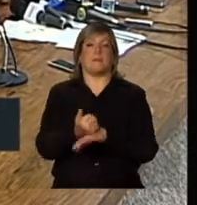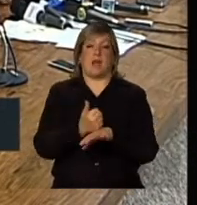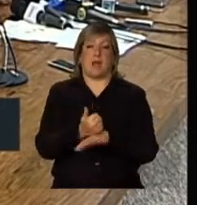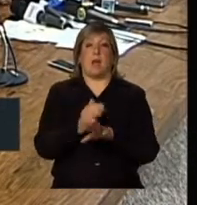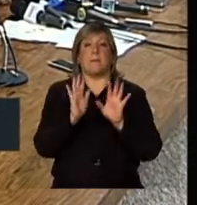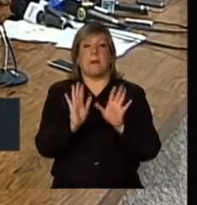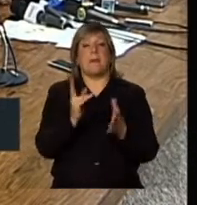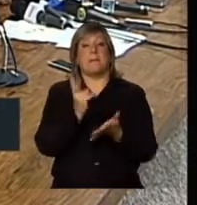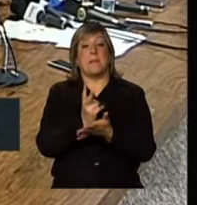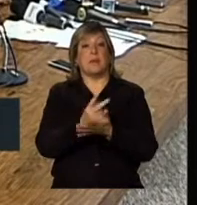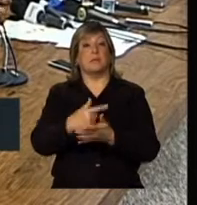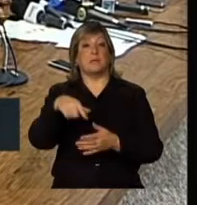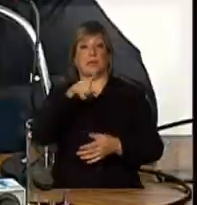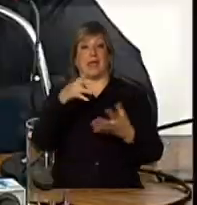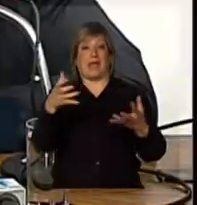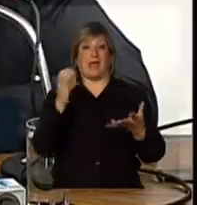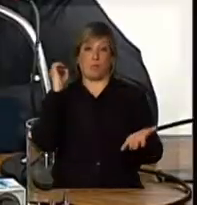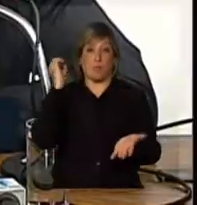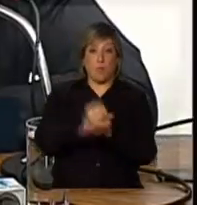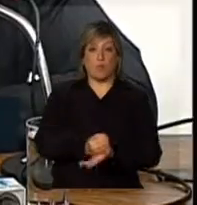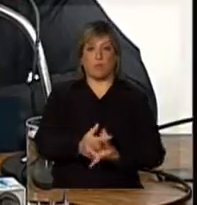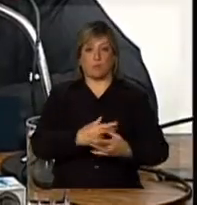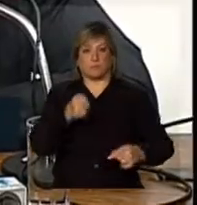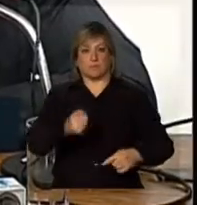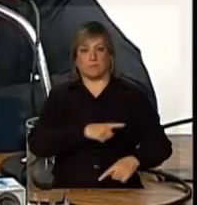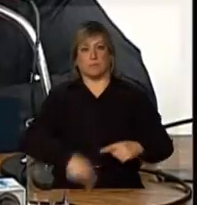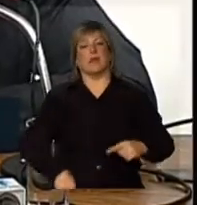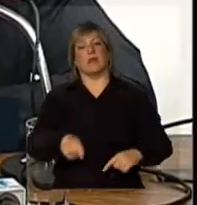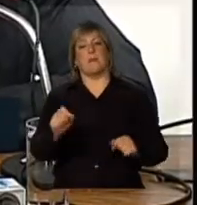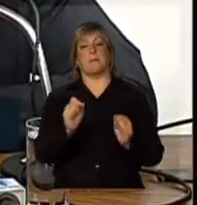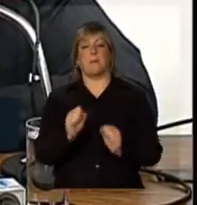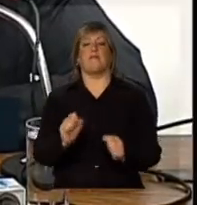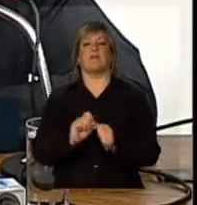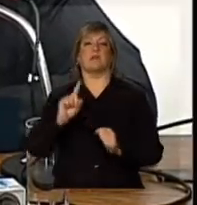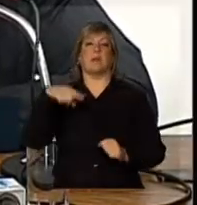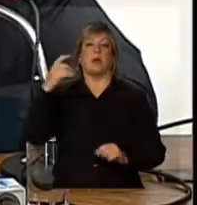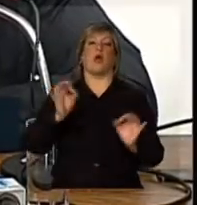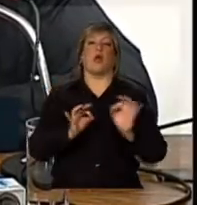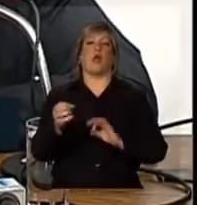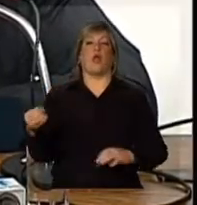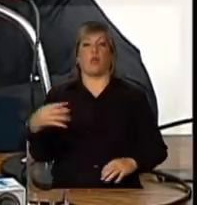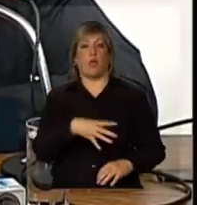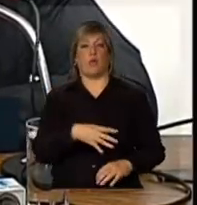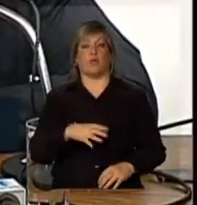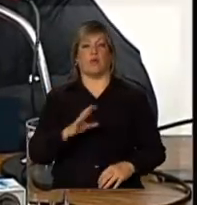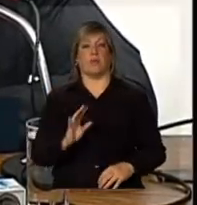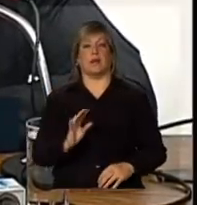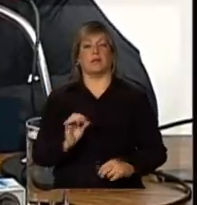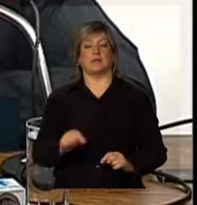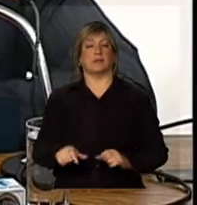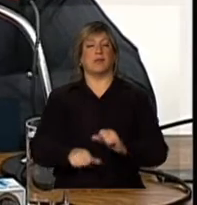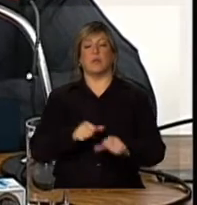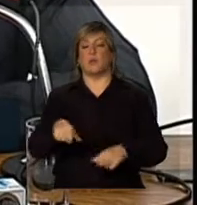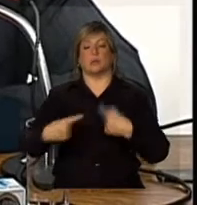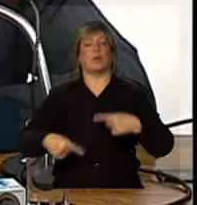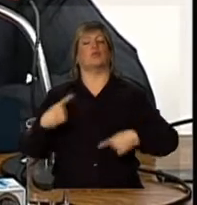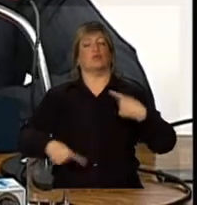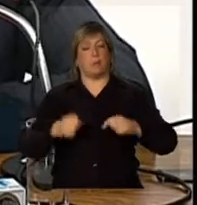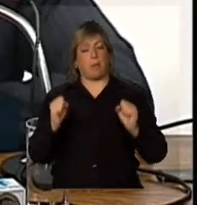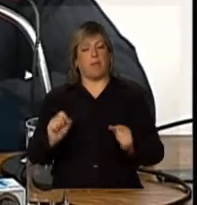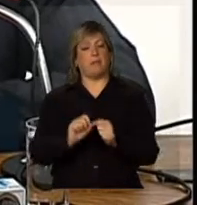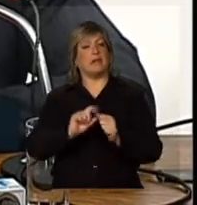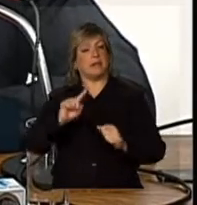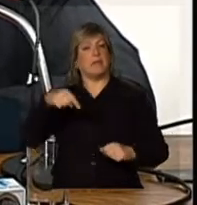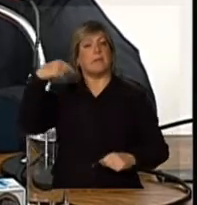mesmo aqueles que querem a tolerância zero, essa discussão poderá ser feita num novo projeto. Não mudará absolutamente nada a possibilidade dessa discussão. O que nós precisaríamos muito